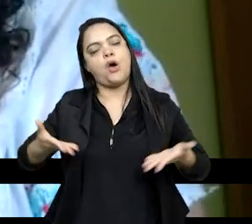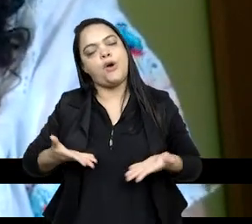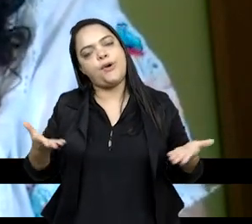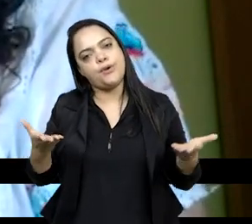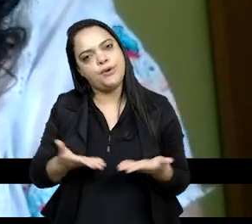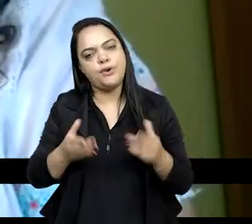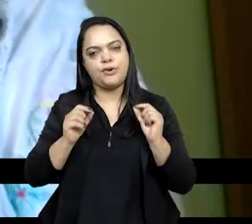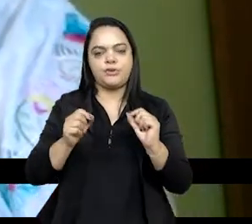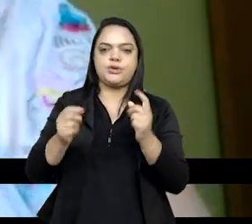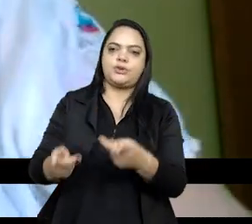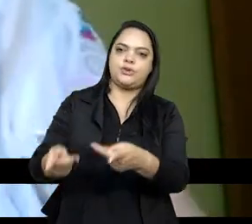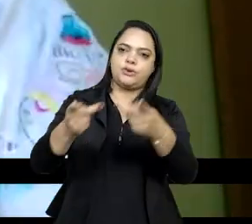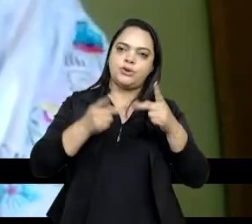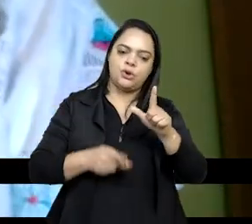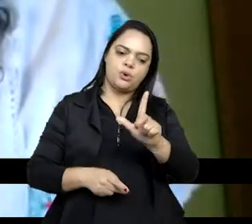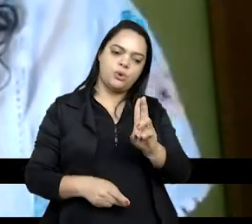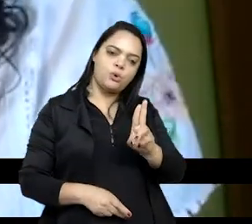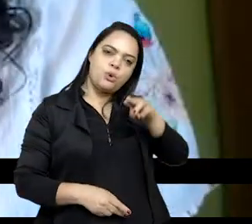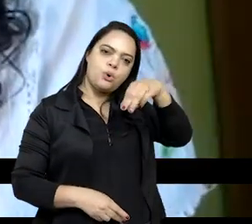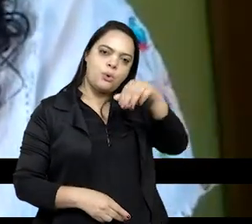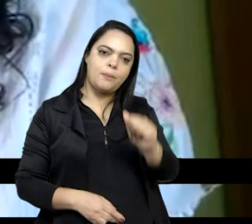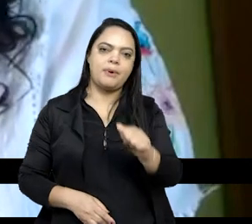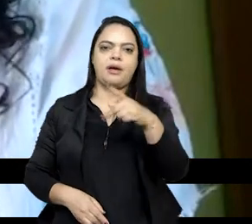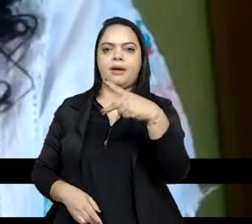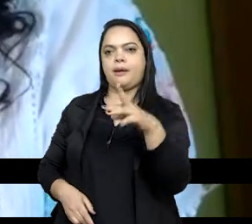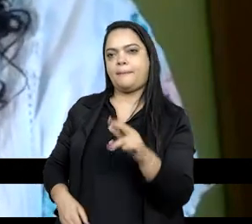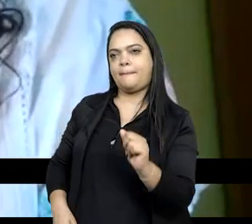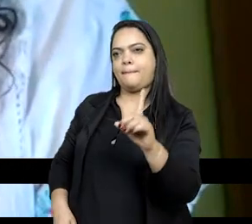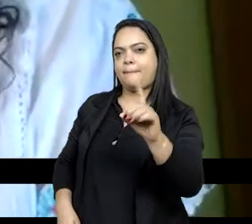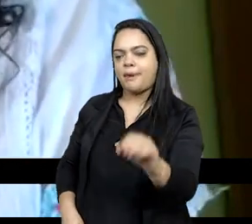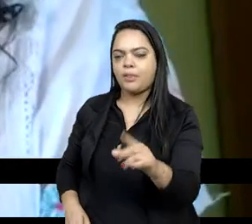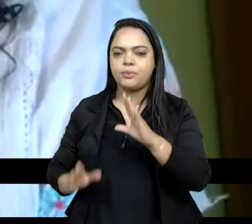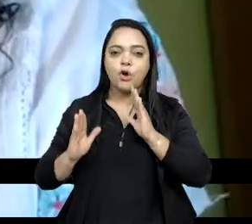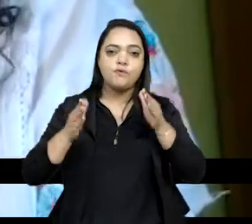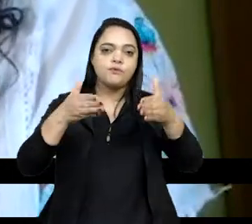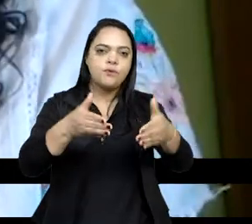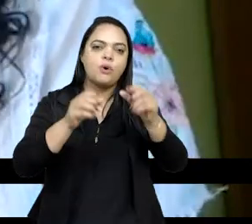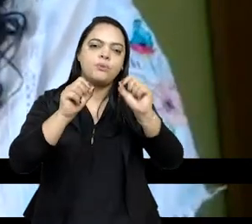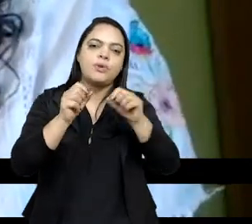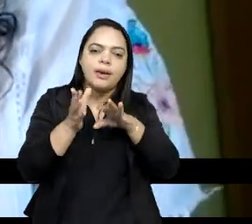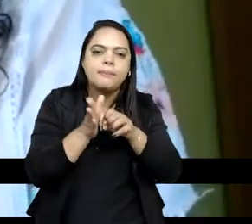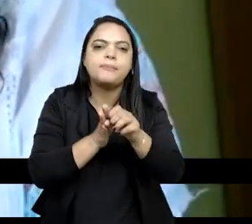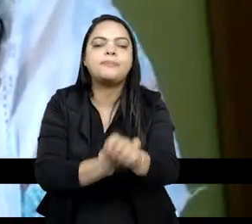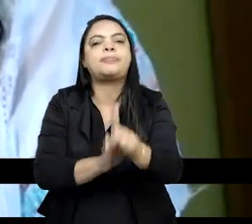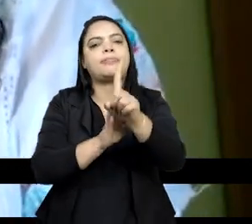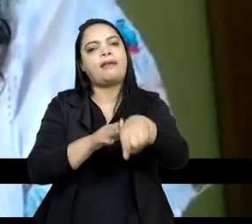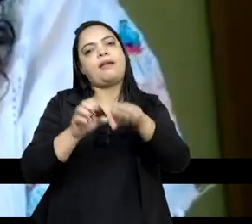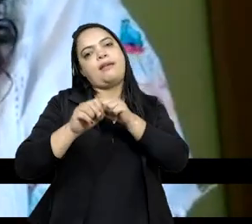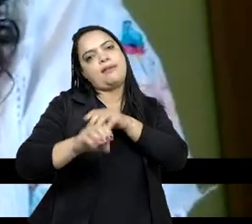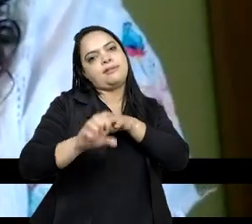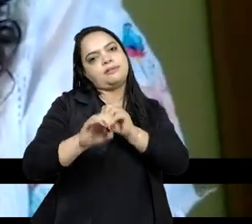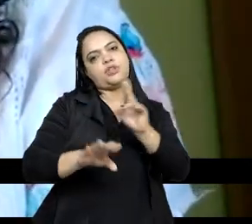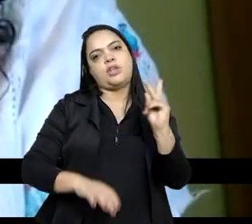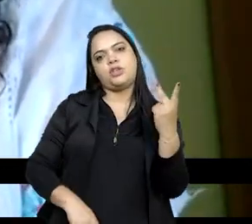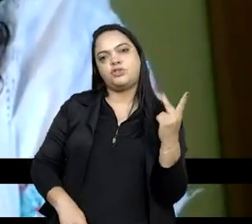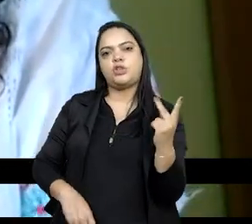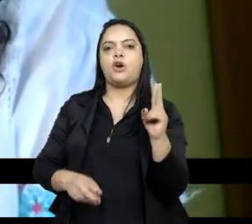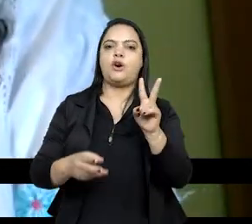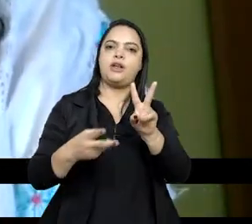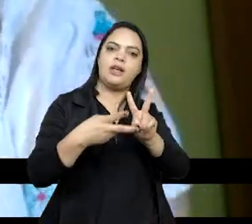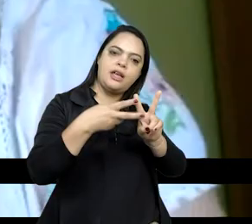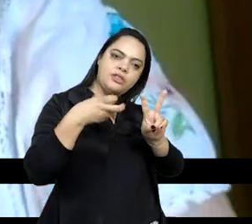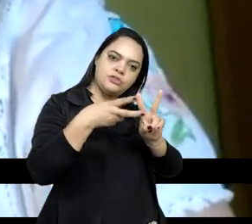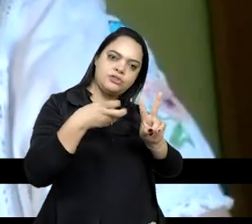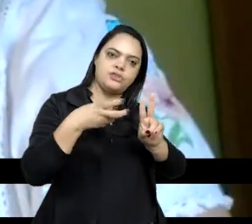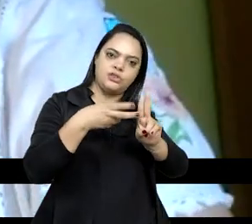hoje, convidamos Luma Prado, que tem foco em suas pesquisas o ensino de história indígena